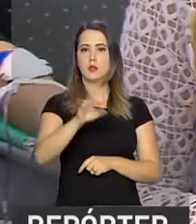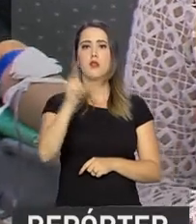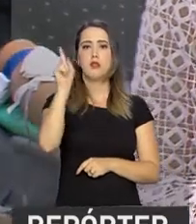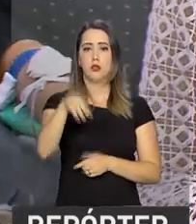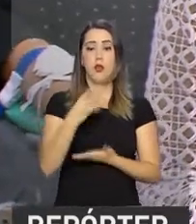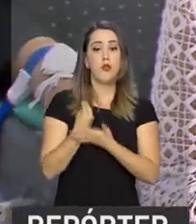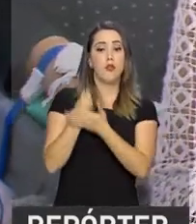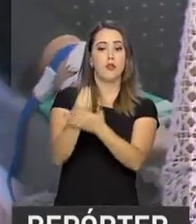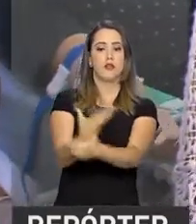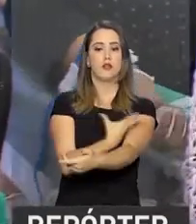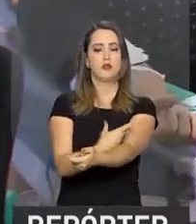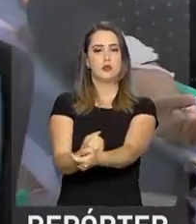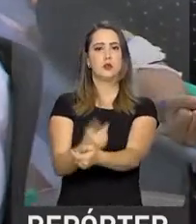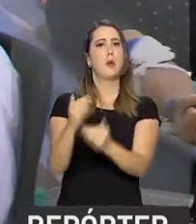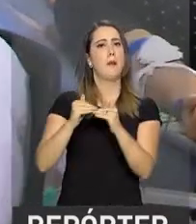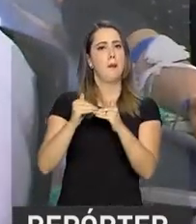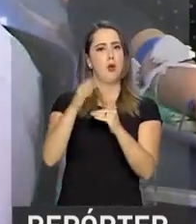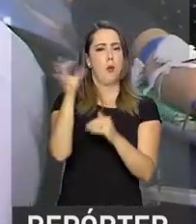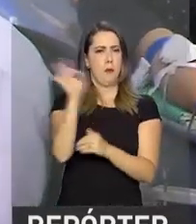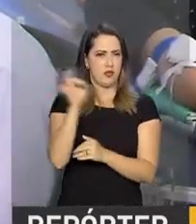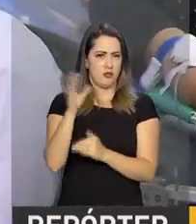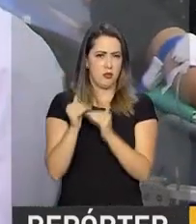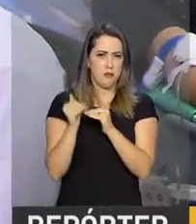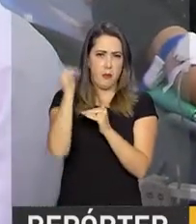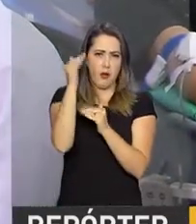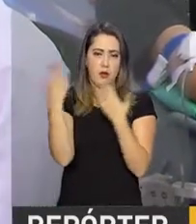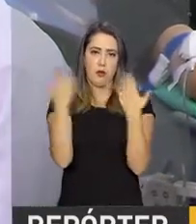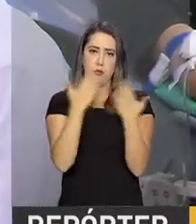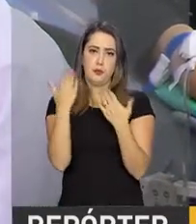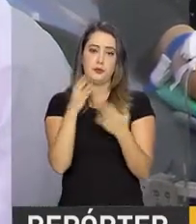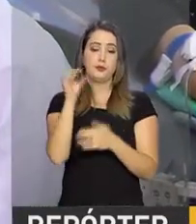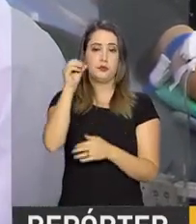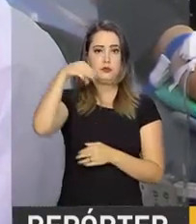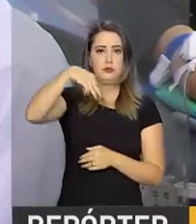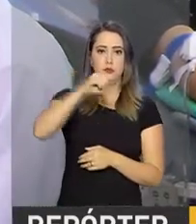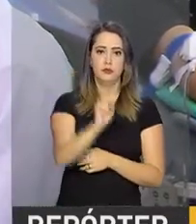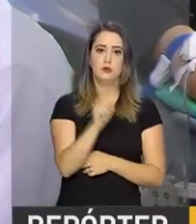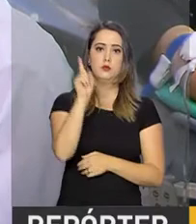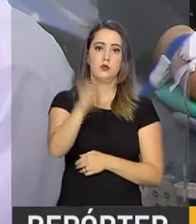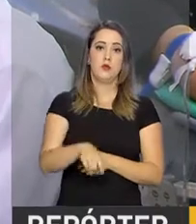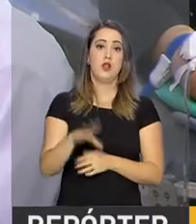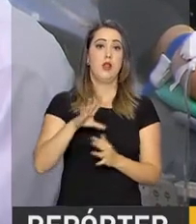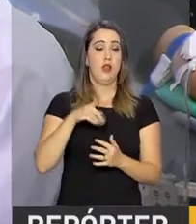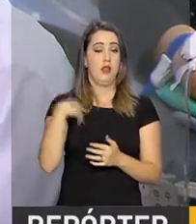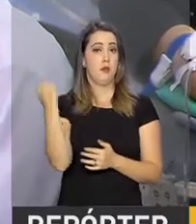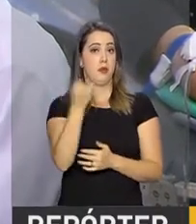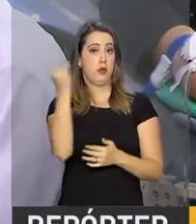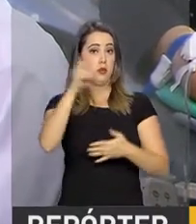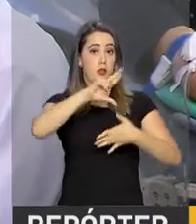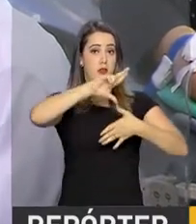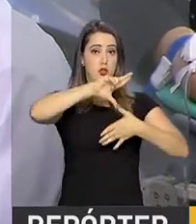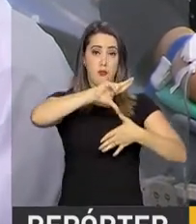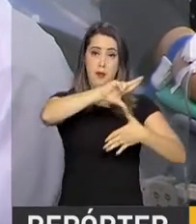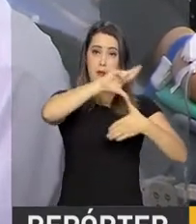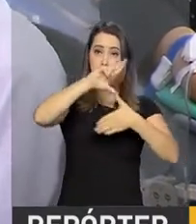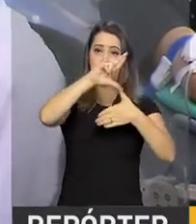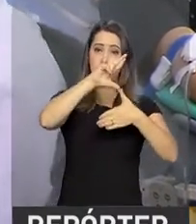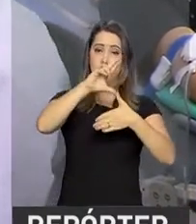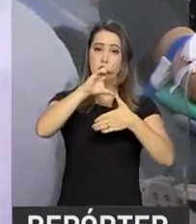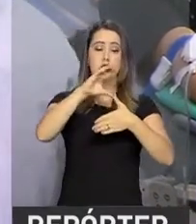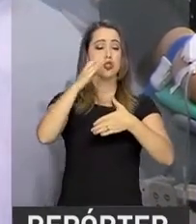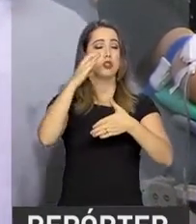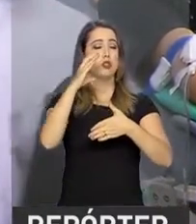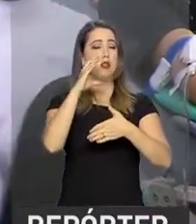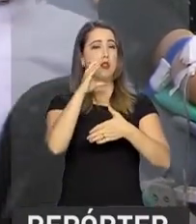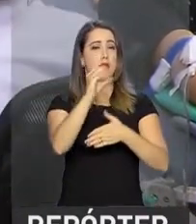percentual maior do que o recomendado pela Organização Mundial da Saúde. O país é referência na América Latina, Caribe e África.